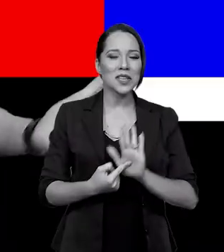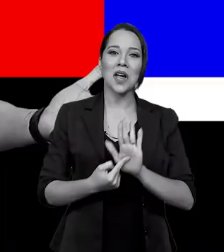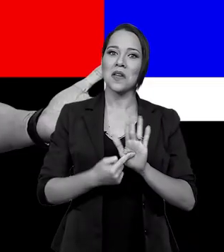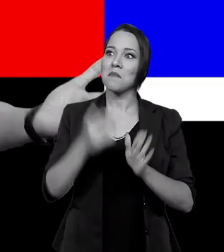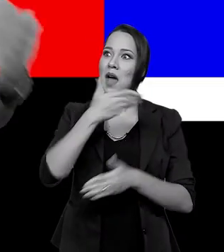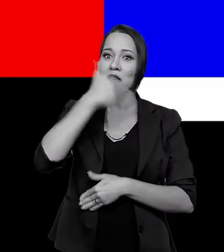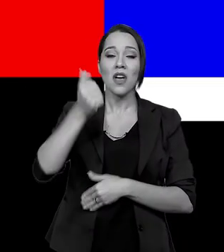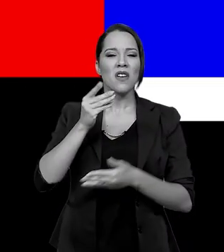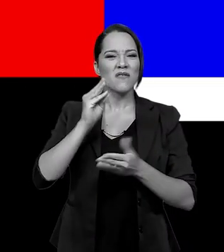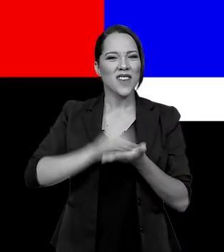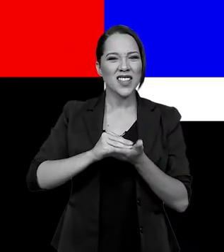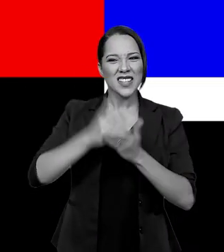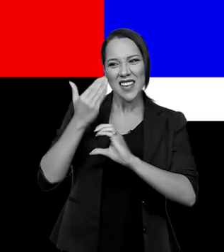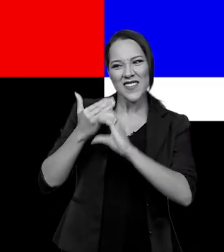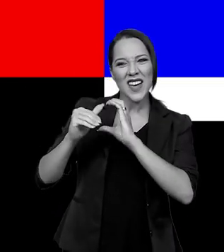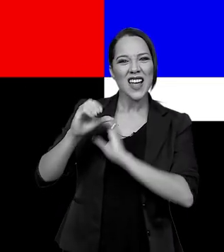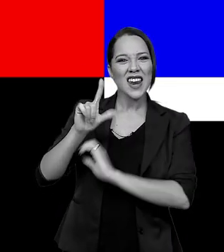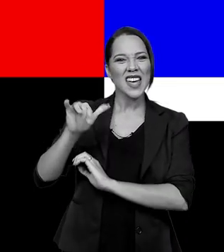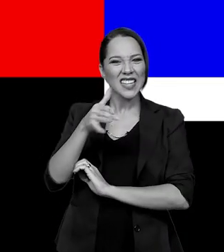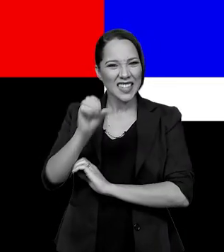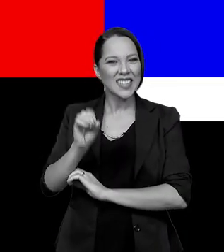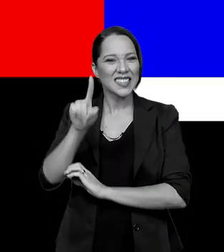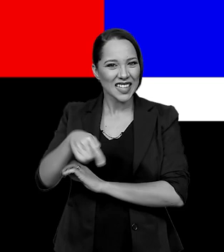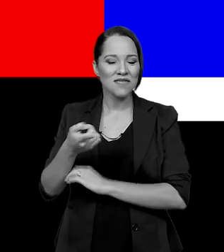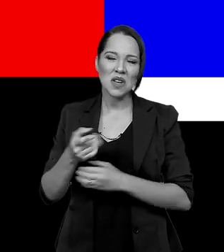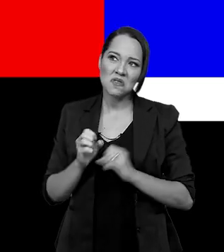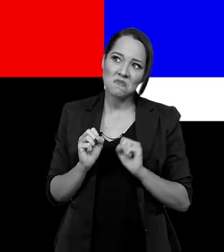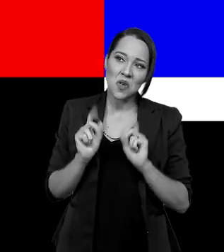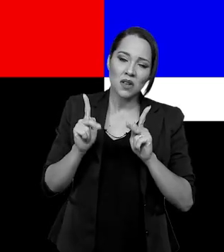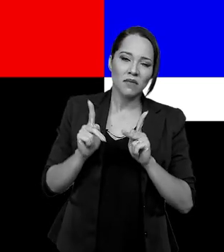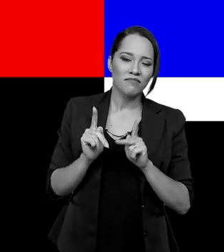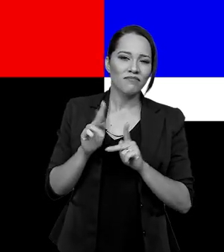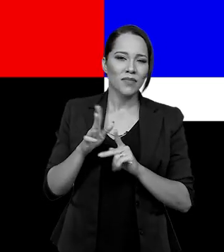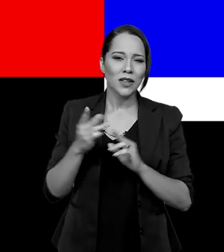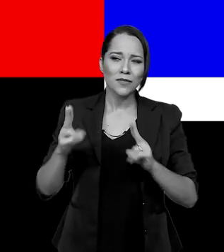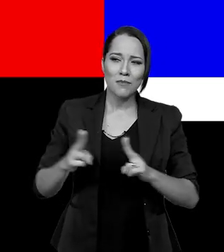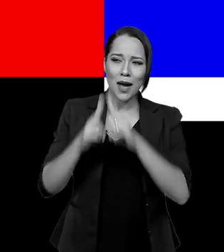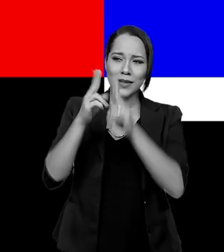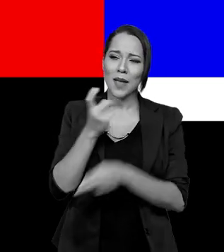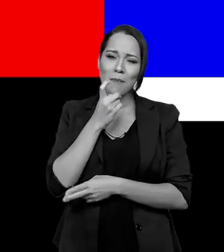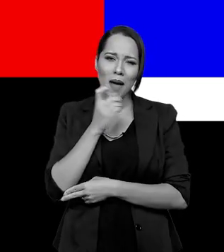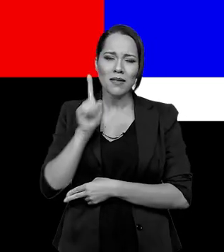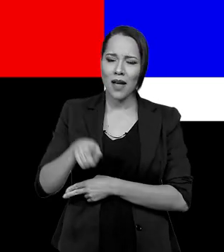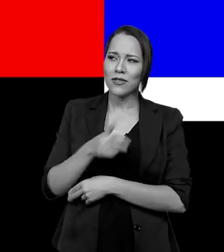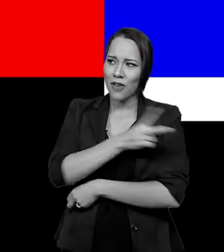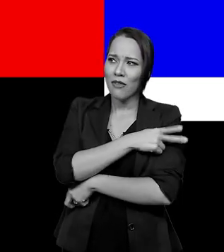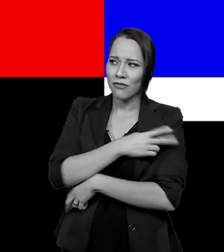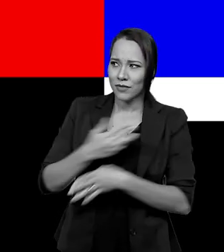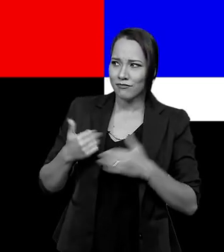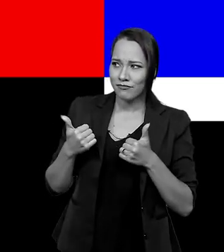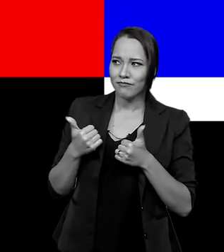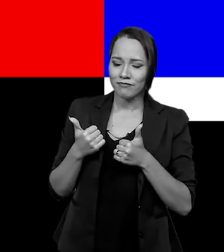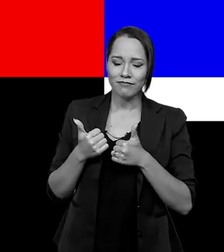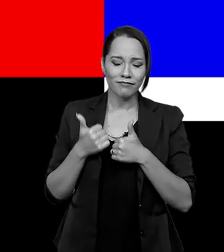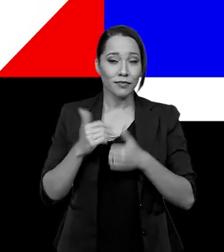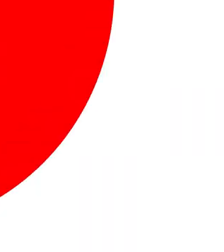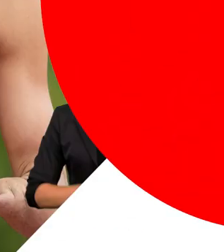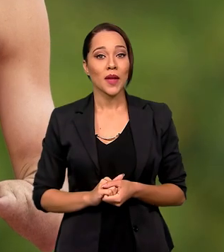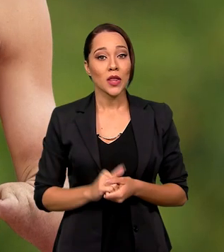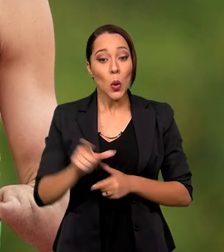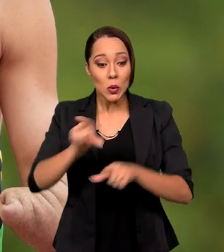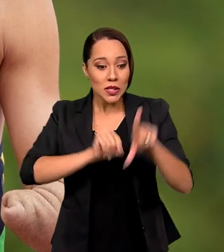maravilha! Faltou mandar o Leandrão pra lá, né? Mas tudo bem. Paris é logo ali, né? Né, chefe? Fuxou?